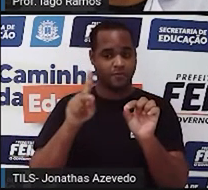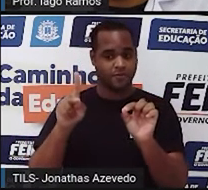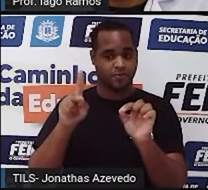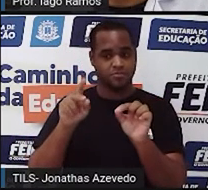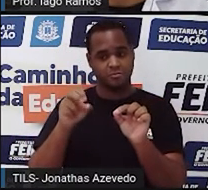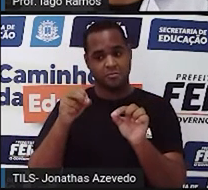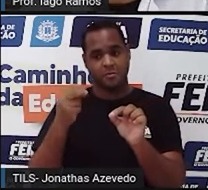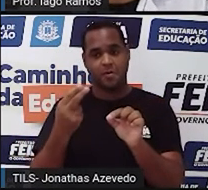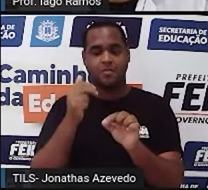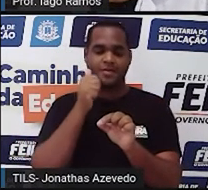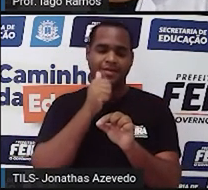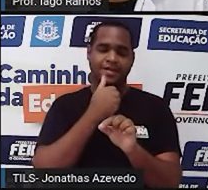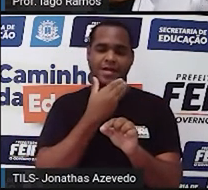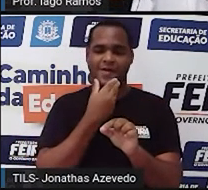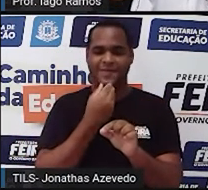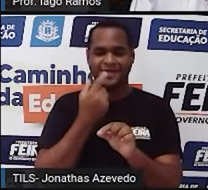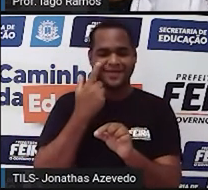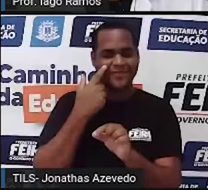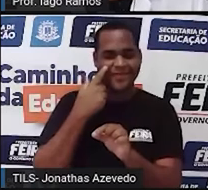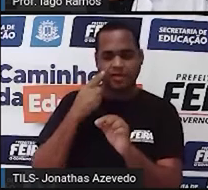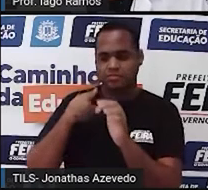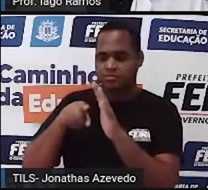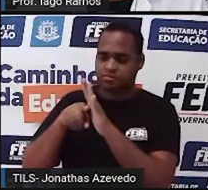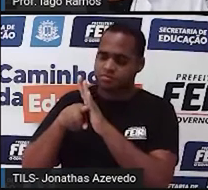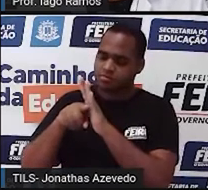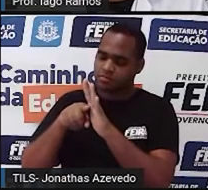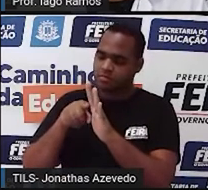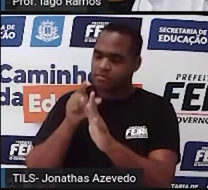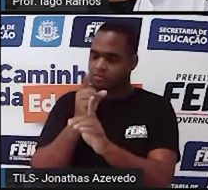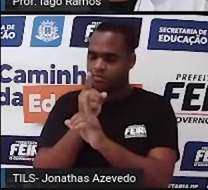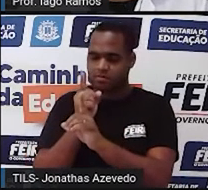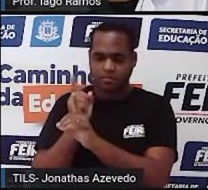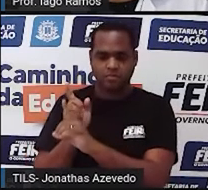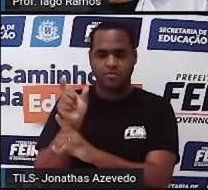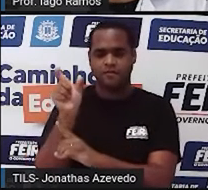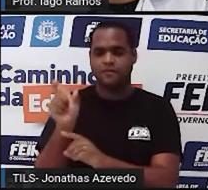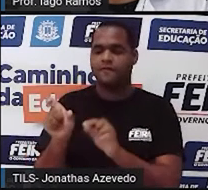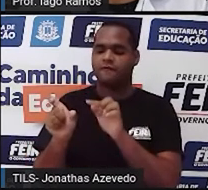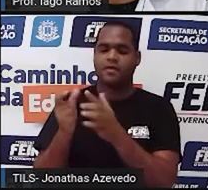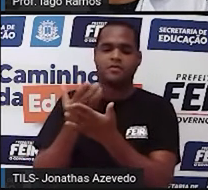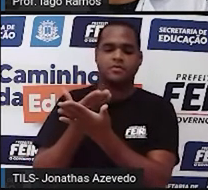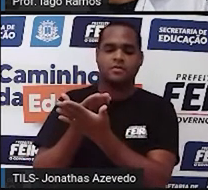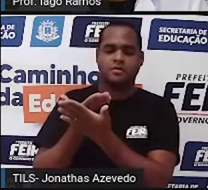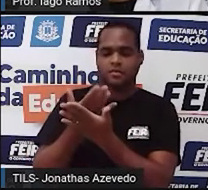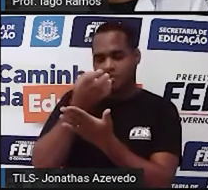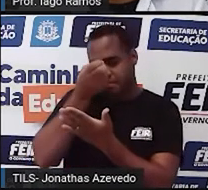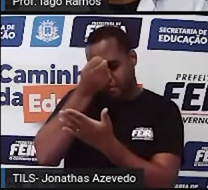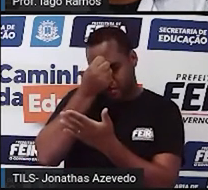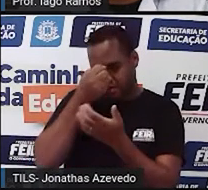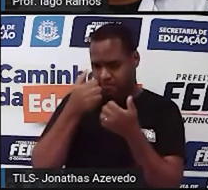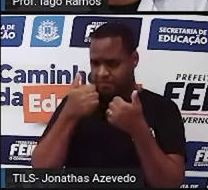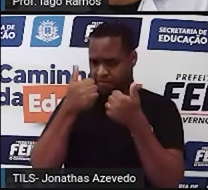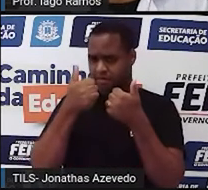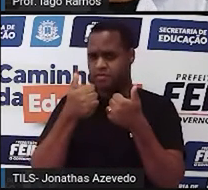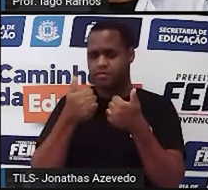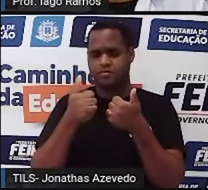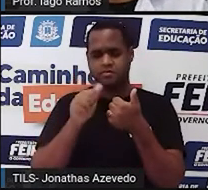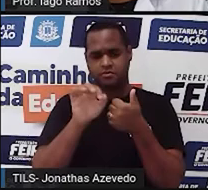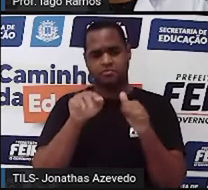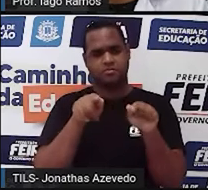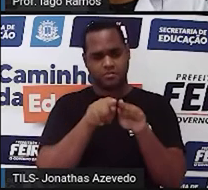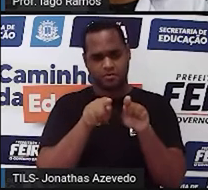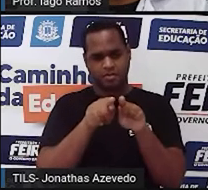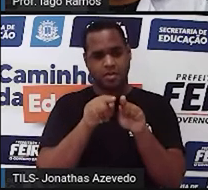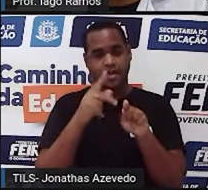professora avaliar, né? O quanto o estudante está aprendendo, mas também é bacana o